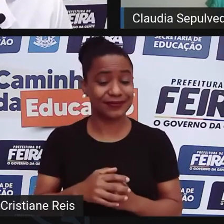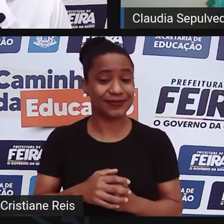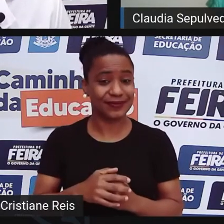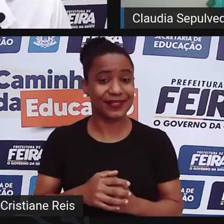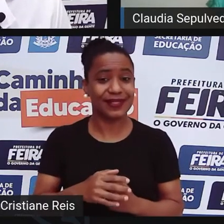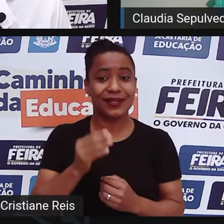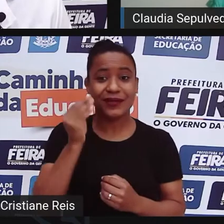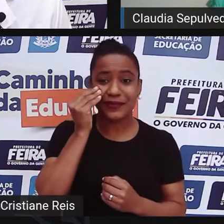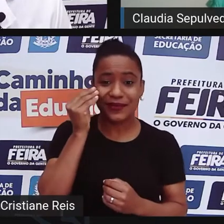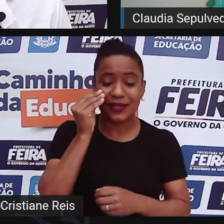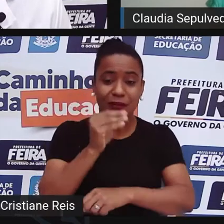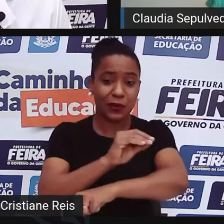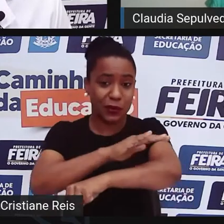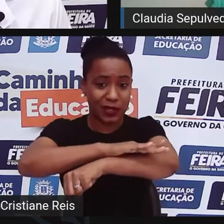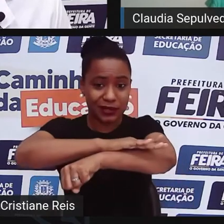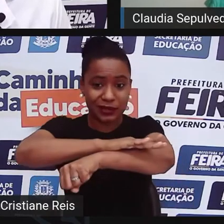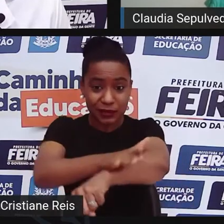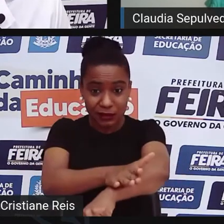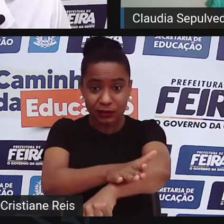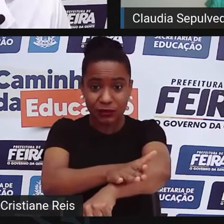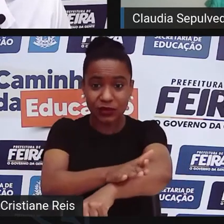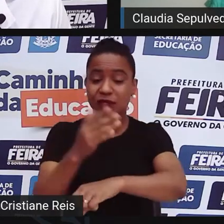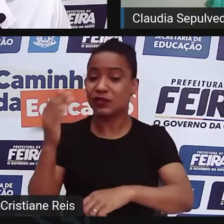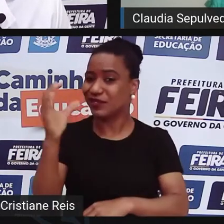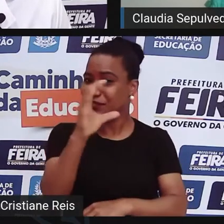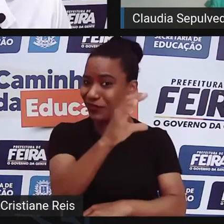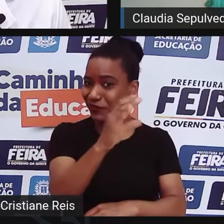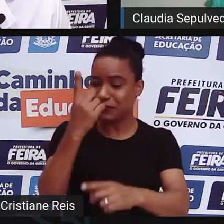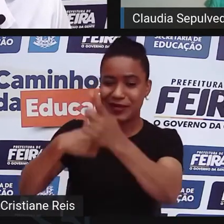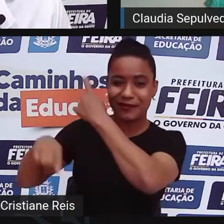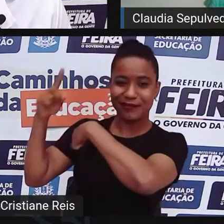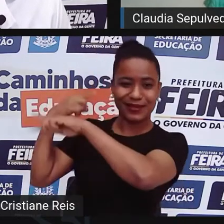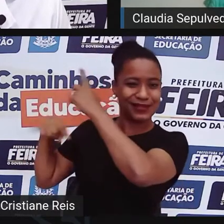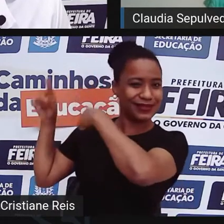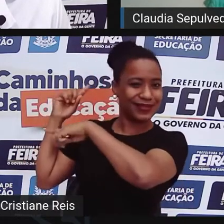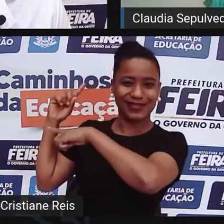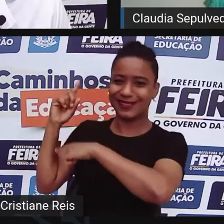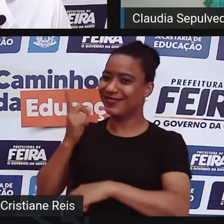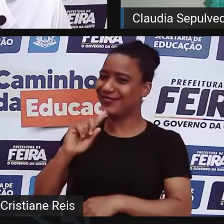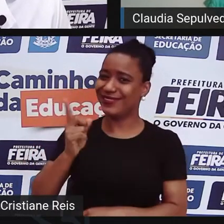não é algo do passado, a gente vai começar talvez um pouquinho mais sobre isso, mas assim,